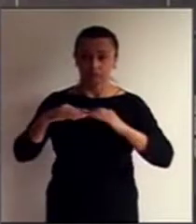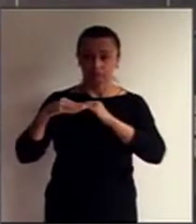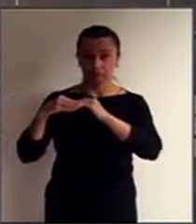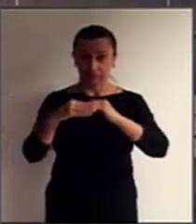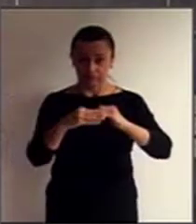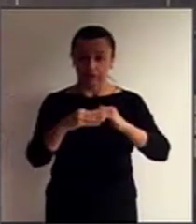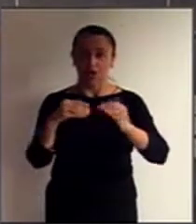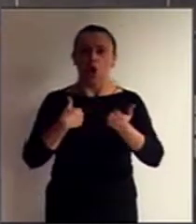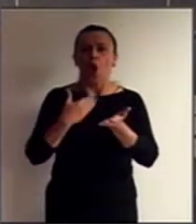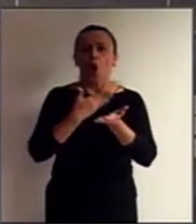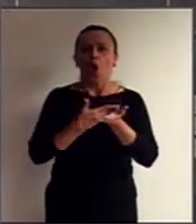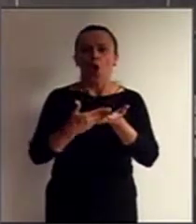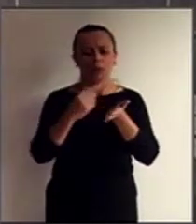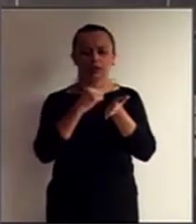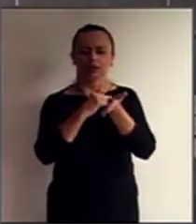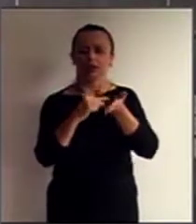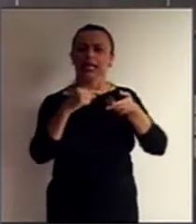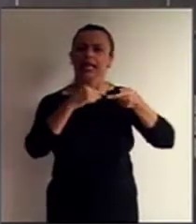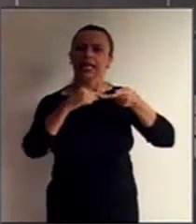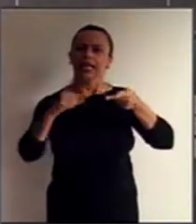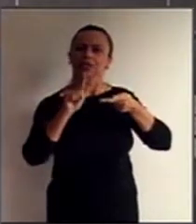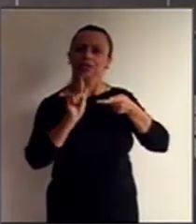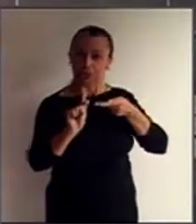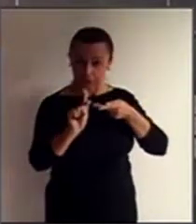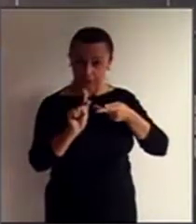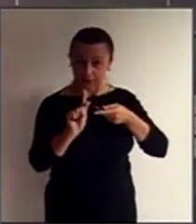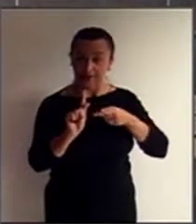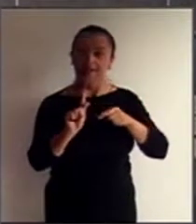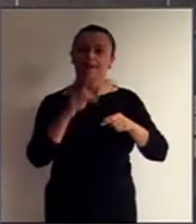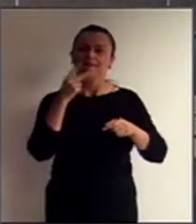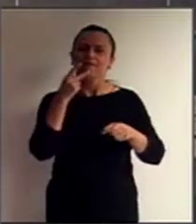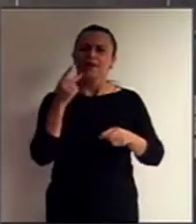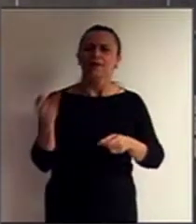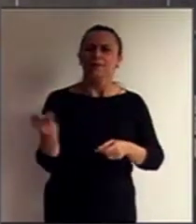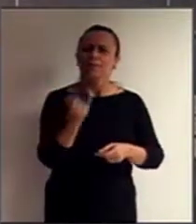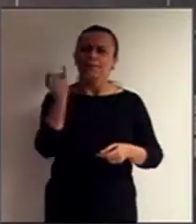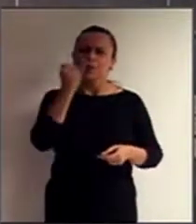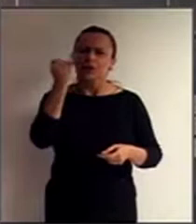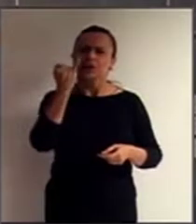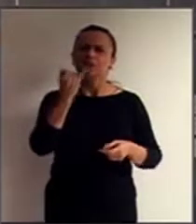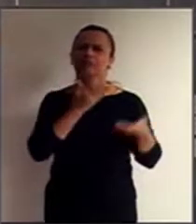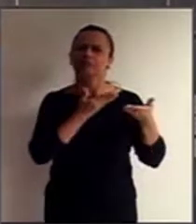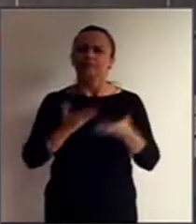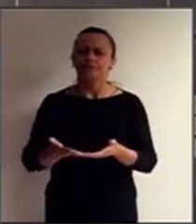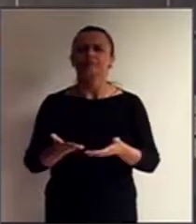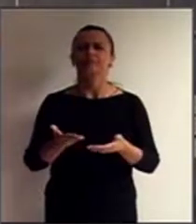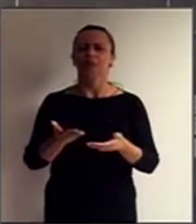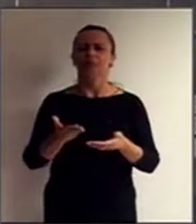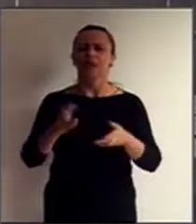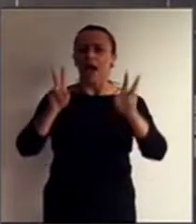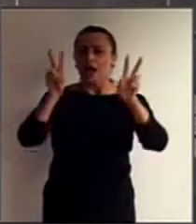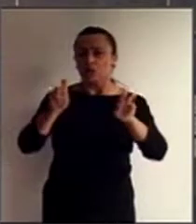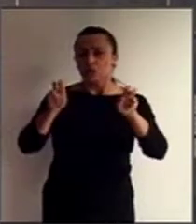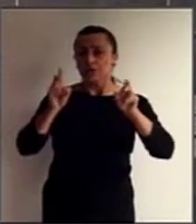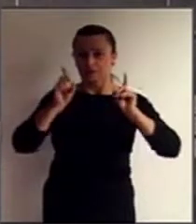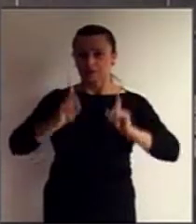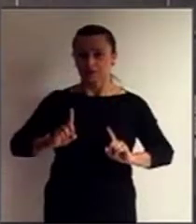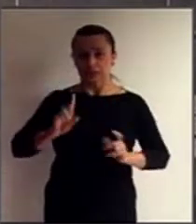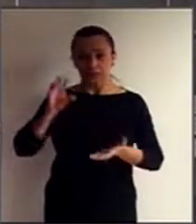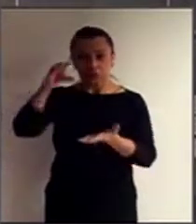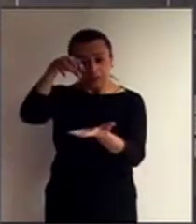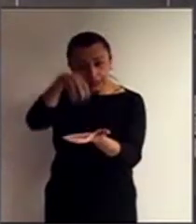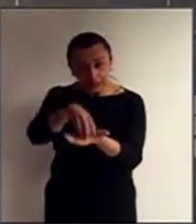linha G, ressalta a importância de trazer questões relativas à deficiência ao centro das